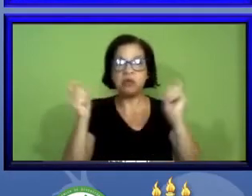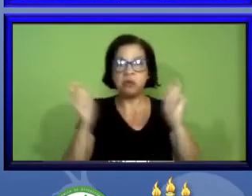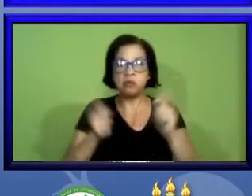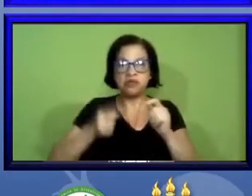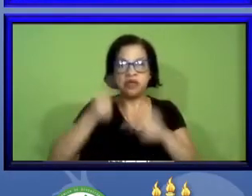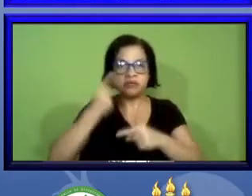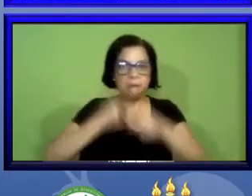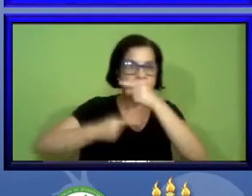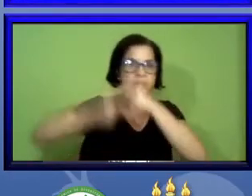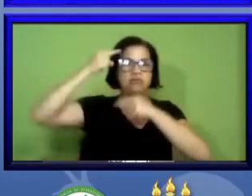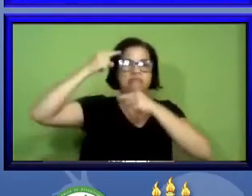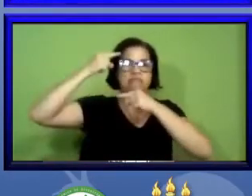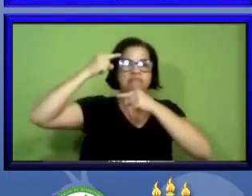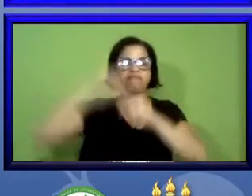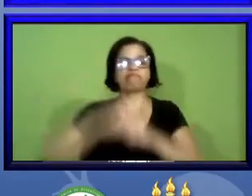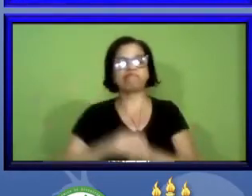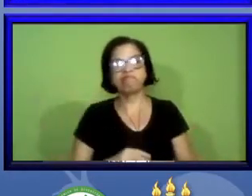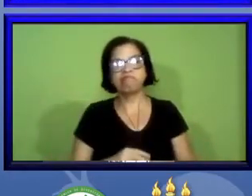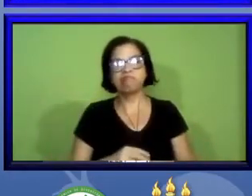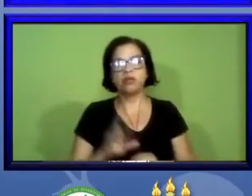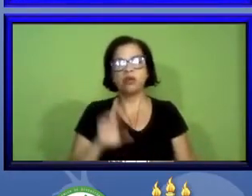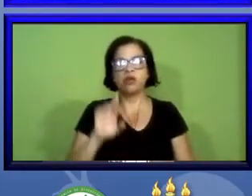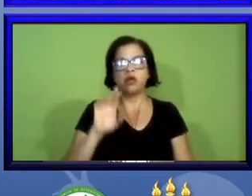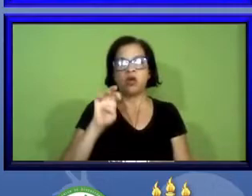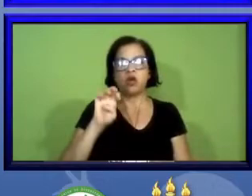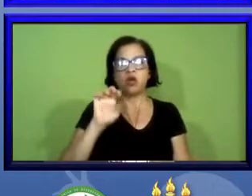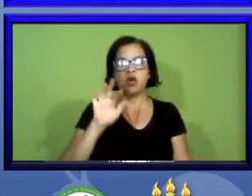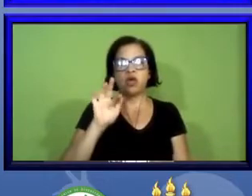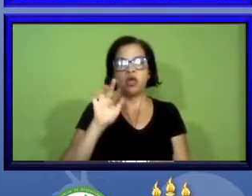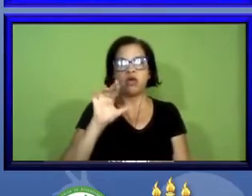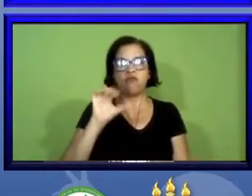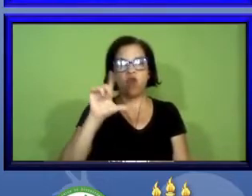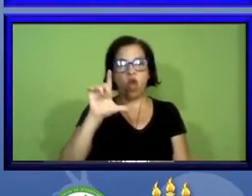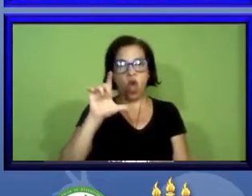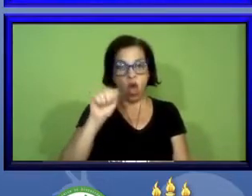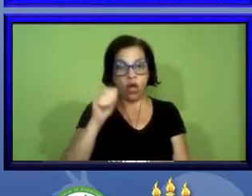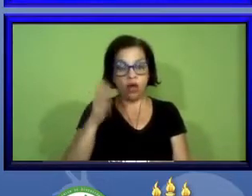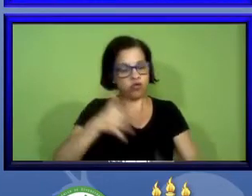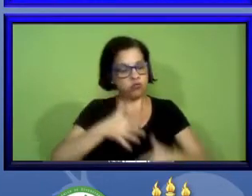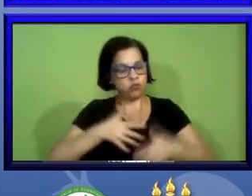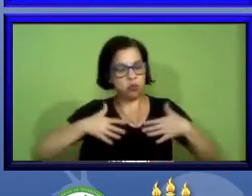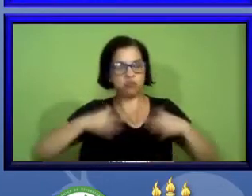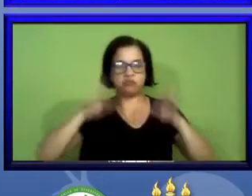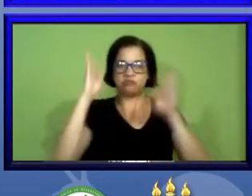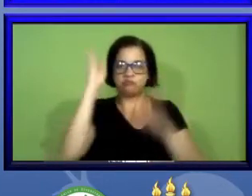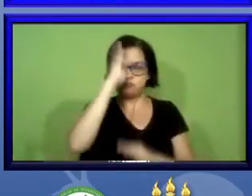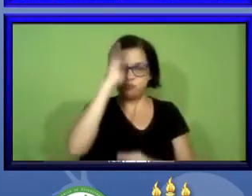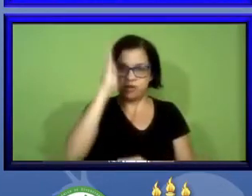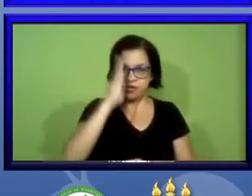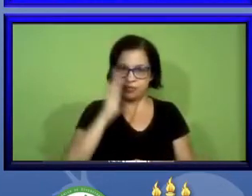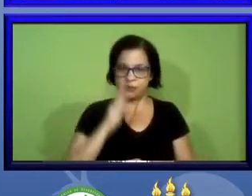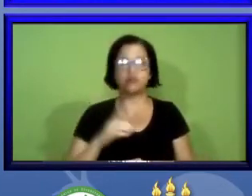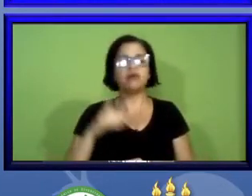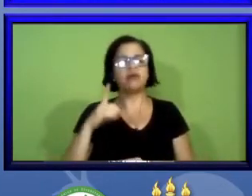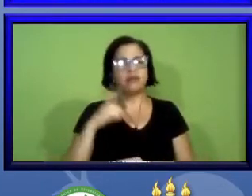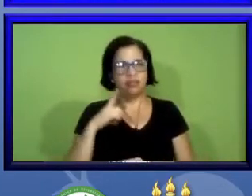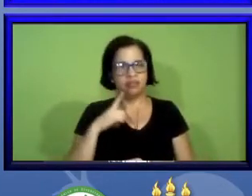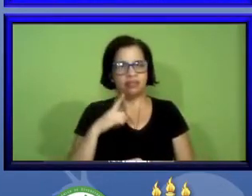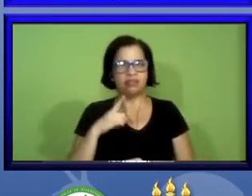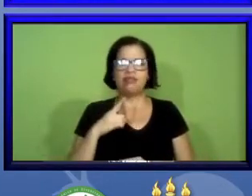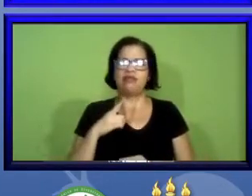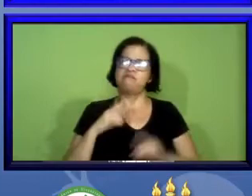o reflora hoje é motivo de orgulho para o Brasil eles são tem resultados